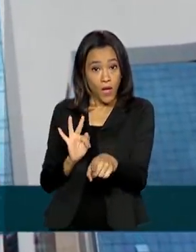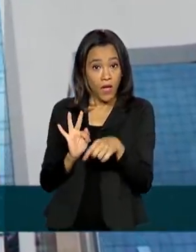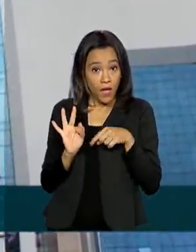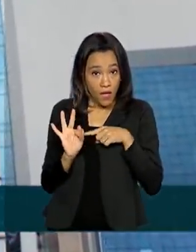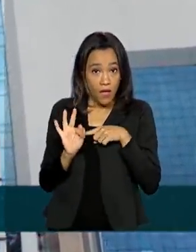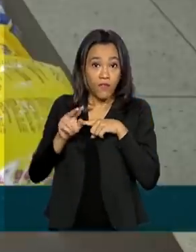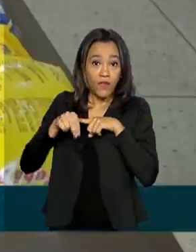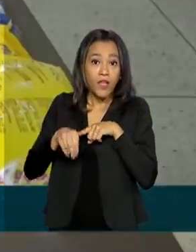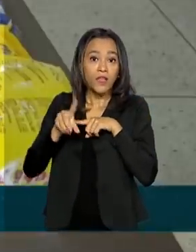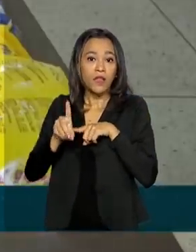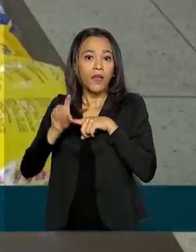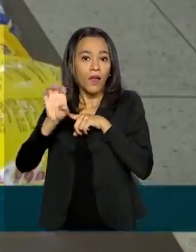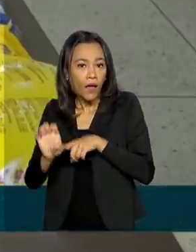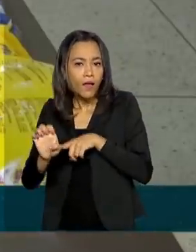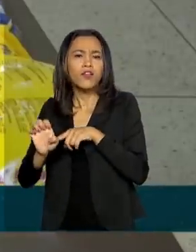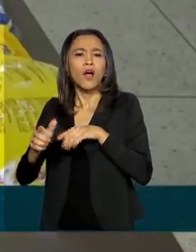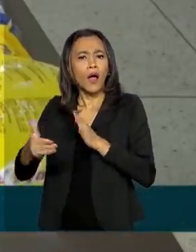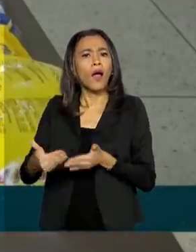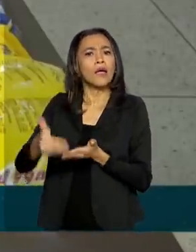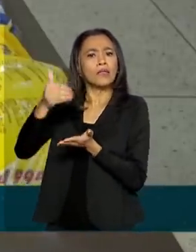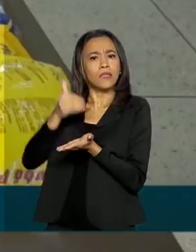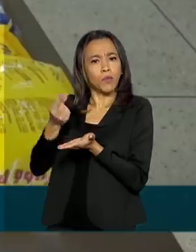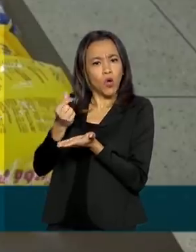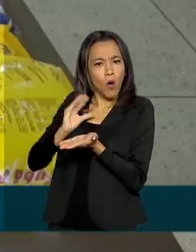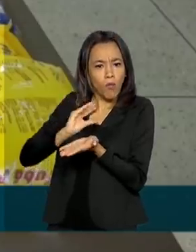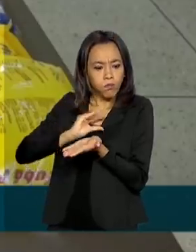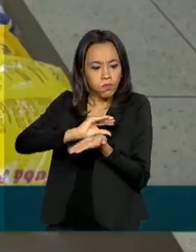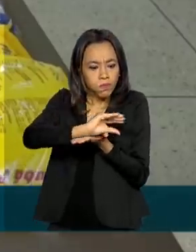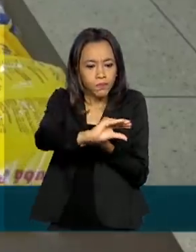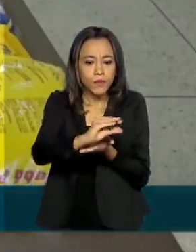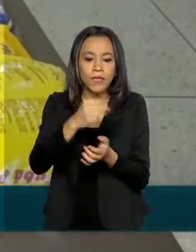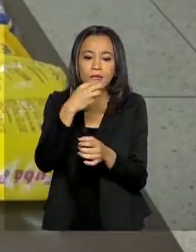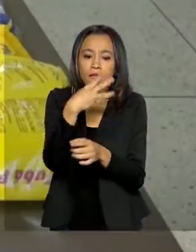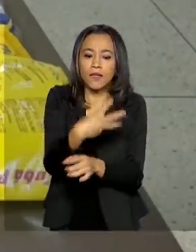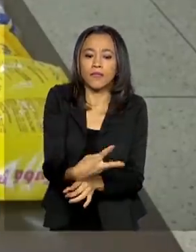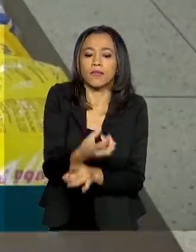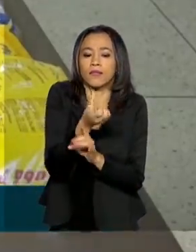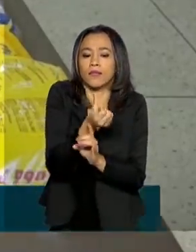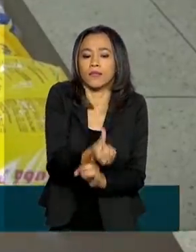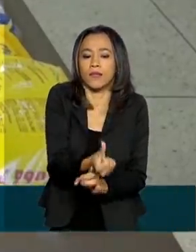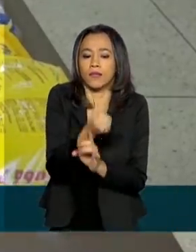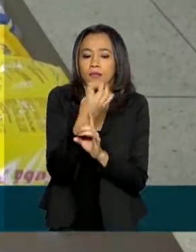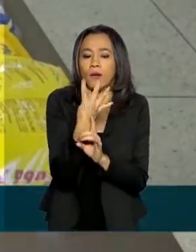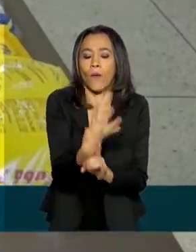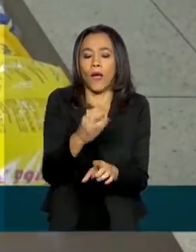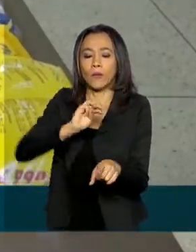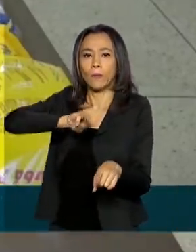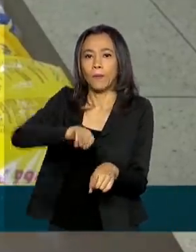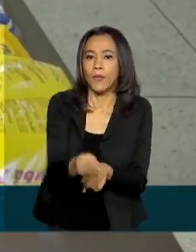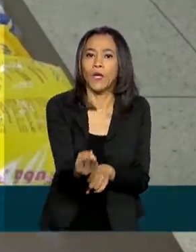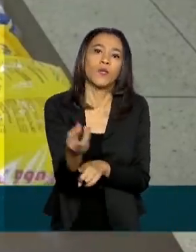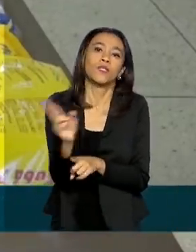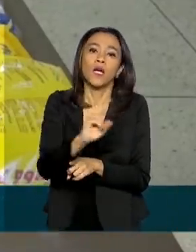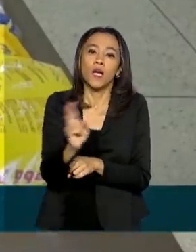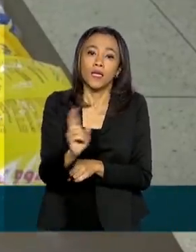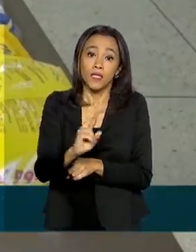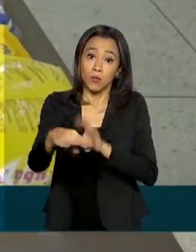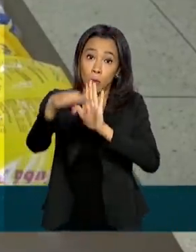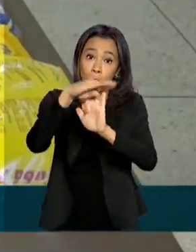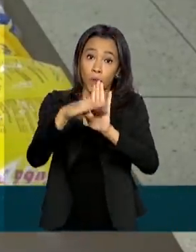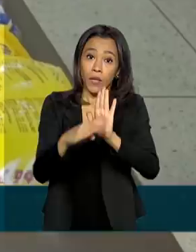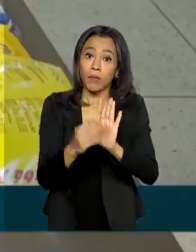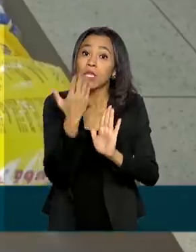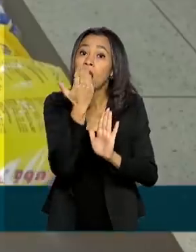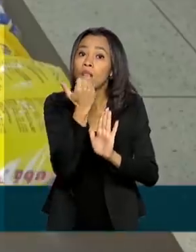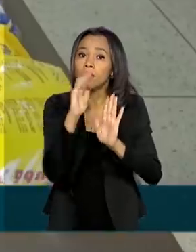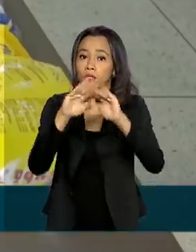antecipou o repasse de mais de 364 milhões de reais do programa de alimentação escolar.